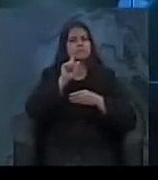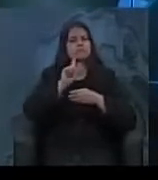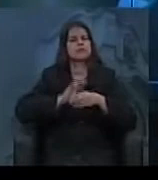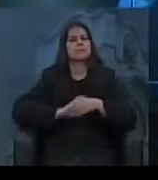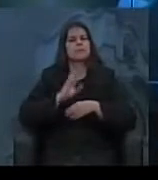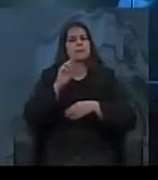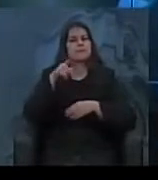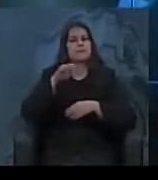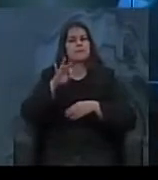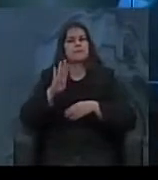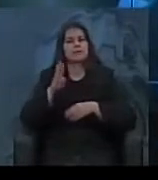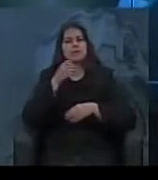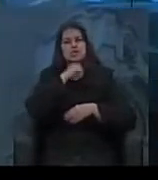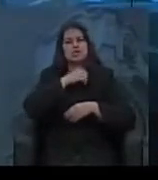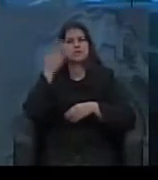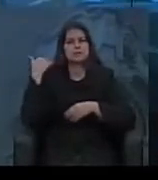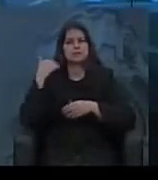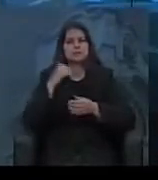PTB antigo,